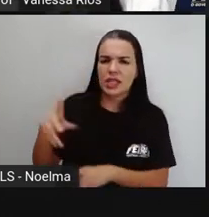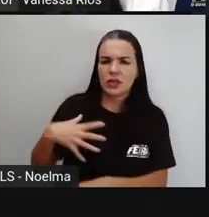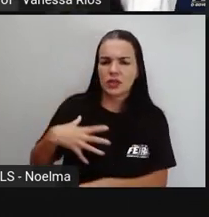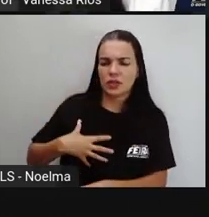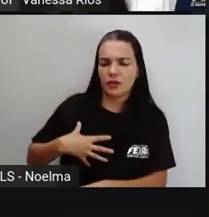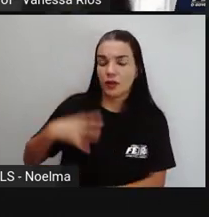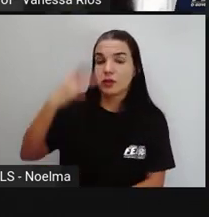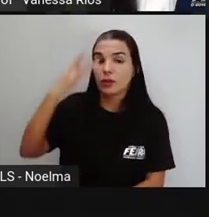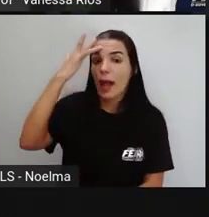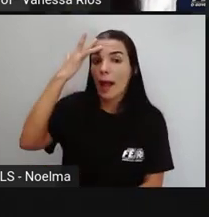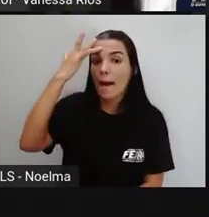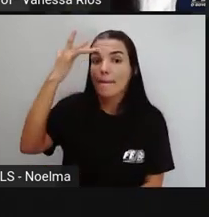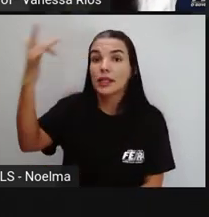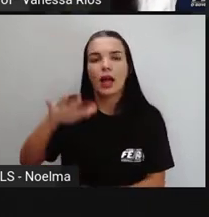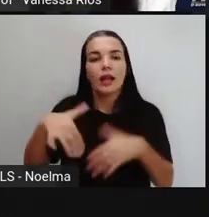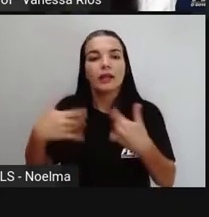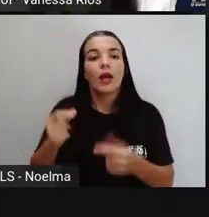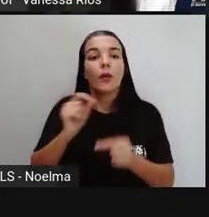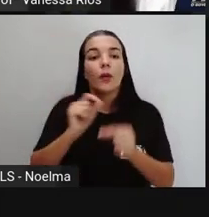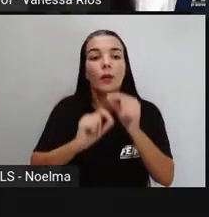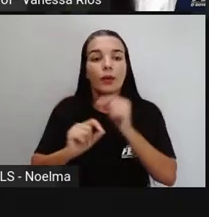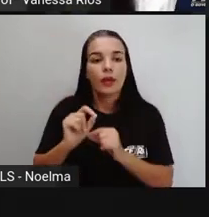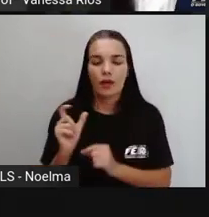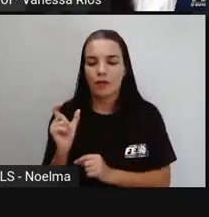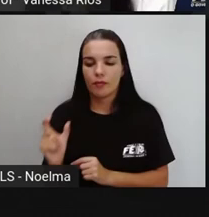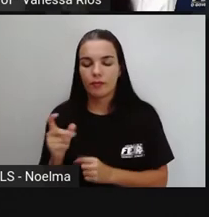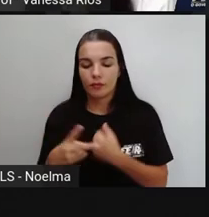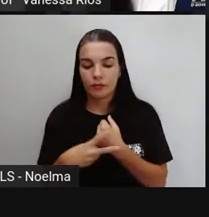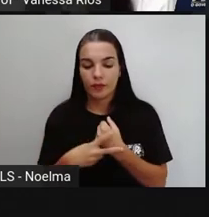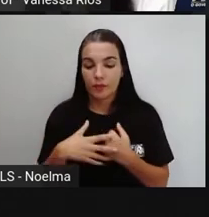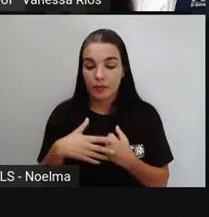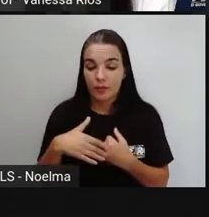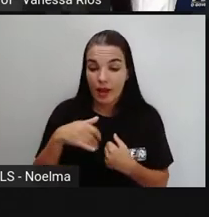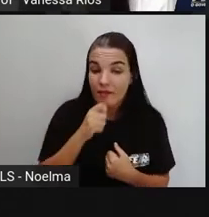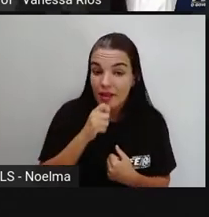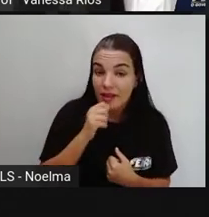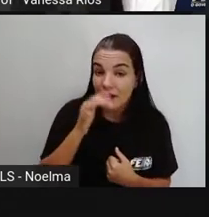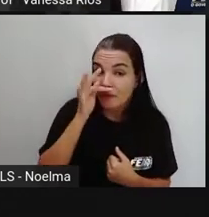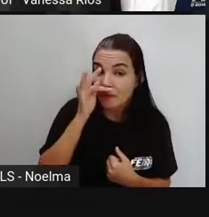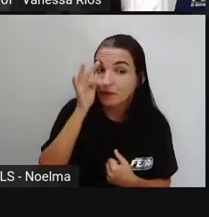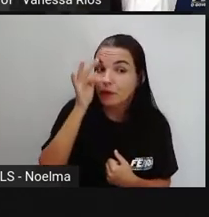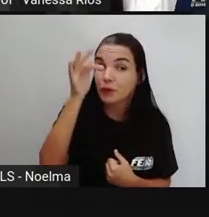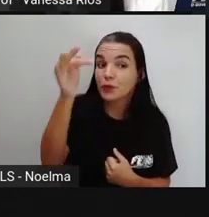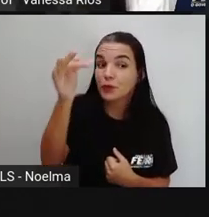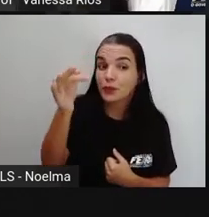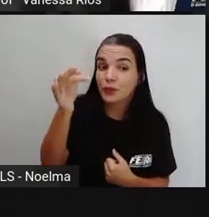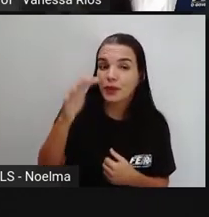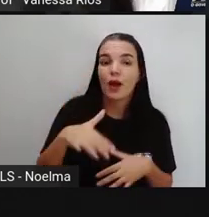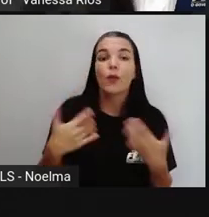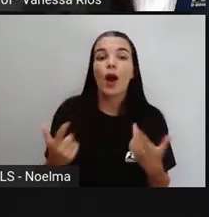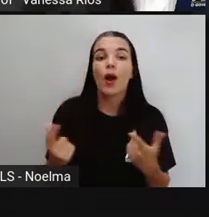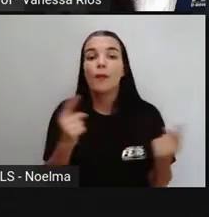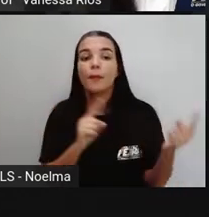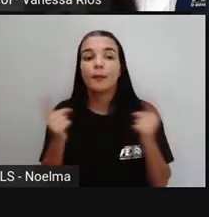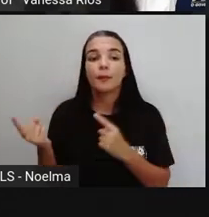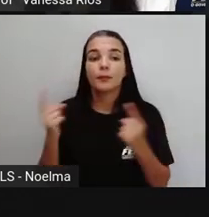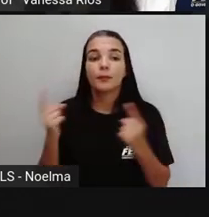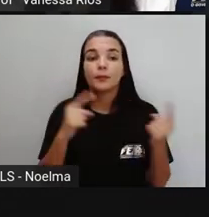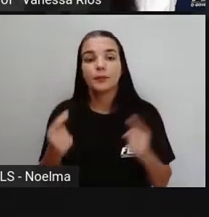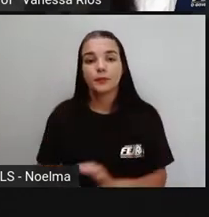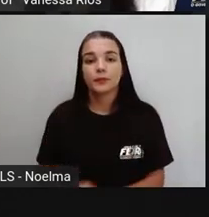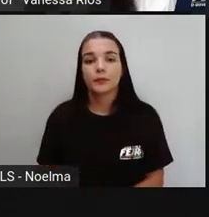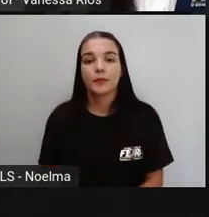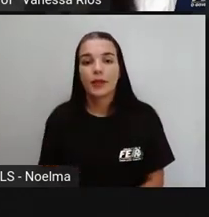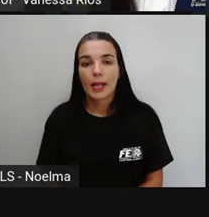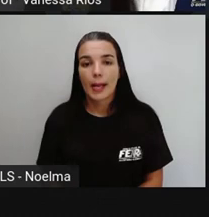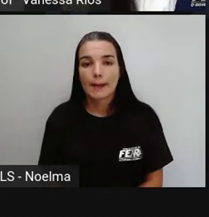amanhã. A gente está falando de algo que ainda vai acontecer. Estamos falando do tempo futuro. Então, a